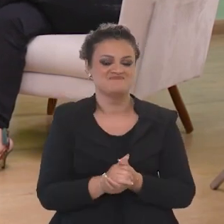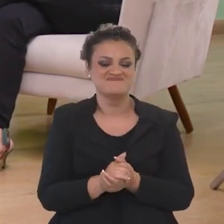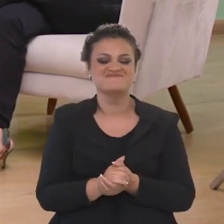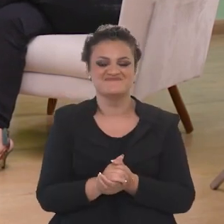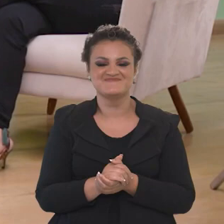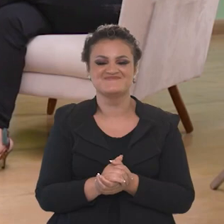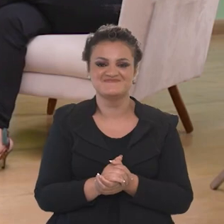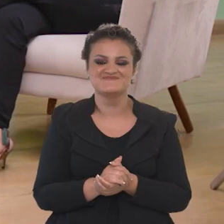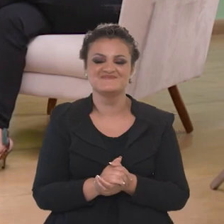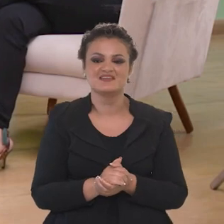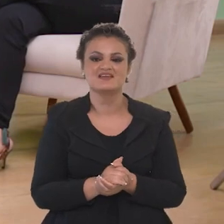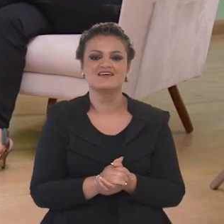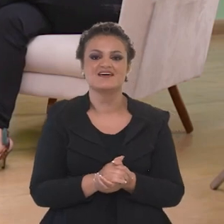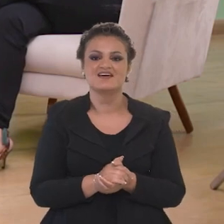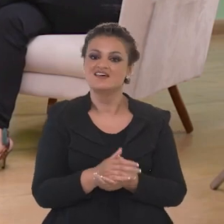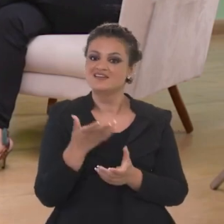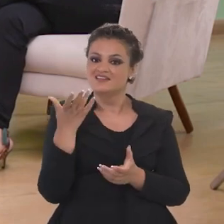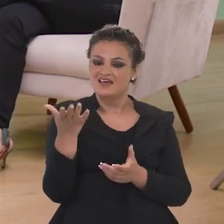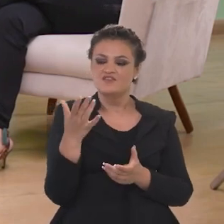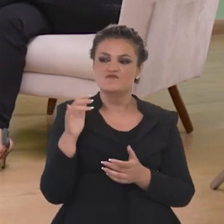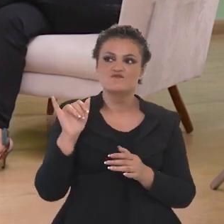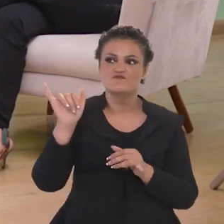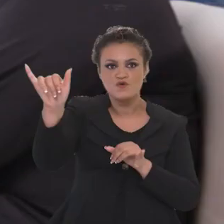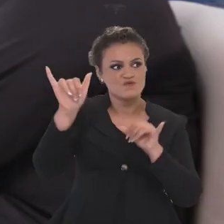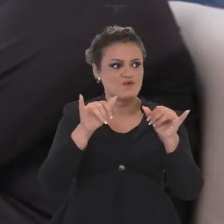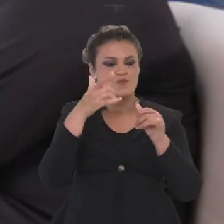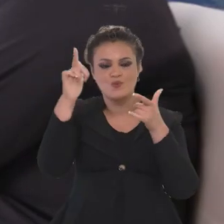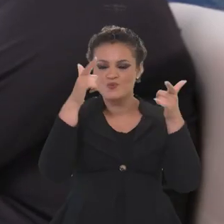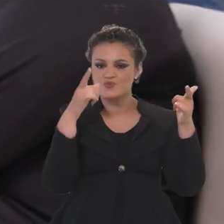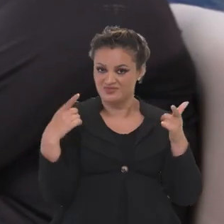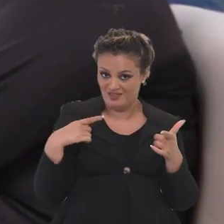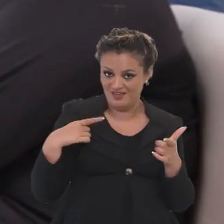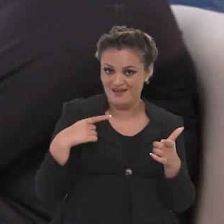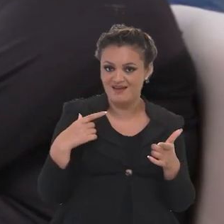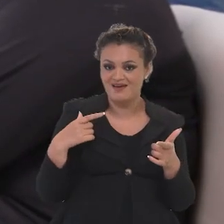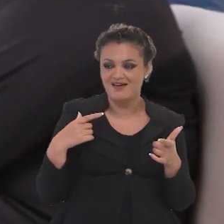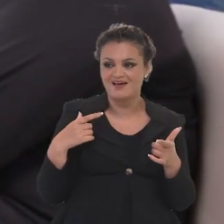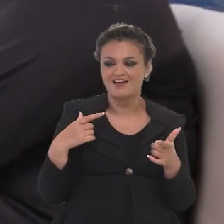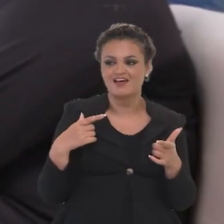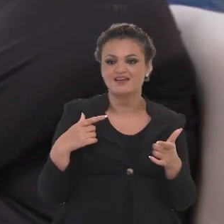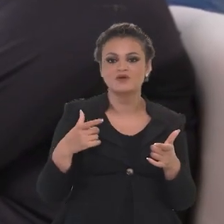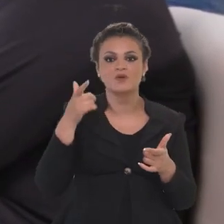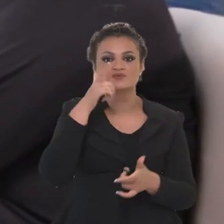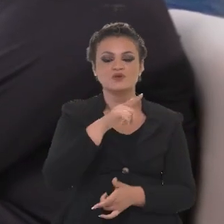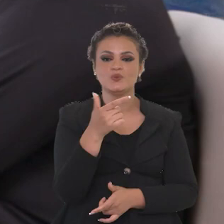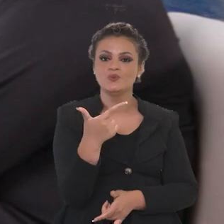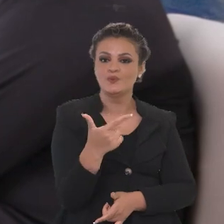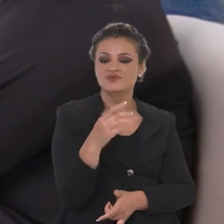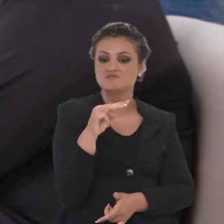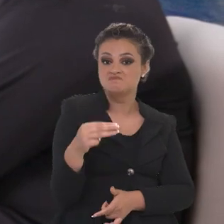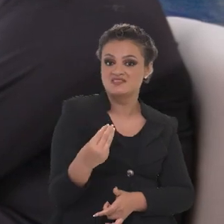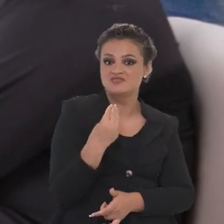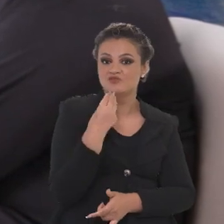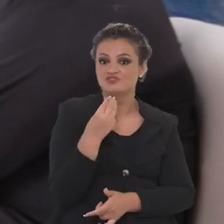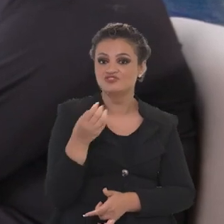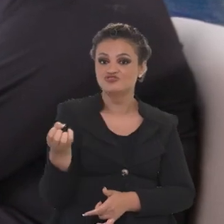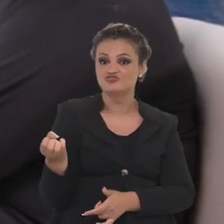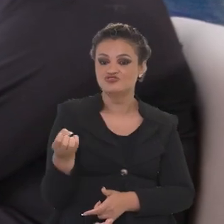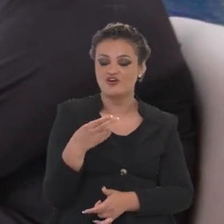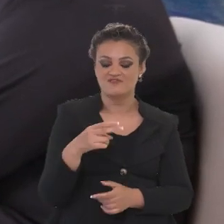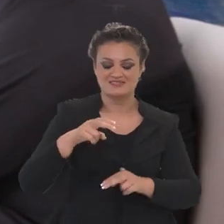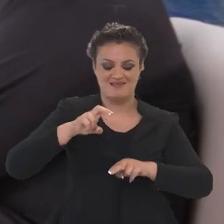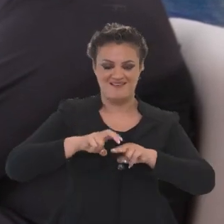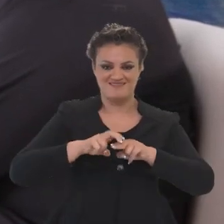falou. E a gente, além de ter aumentado muito o número de voos, a gente conseguiu já 2 milhões de novos